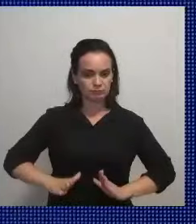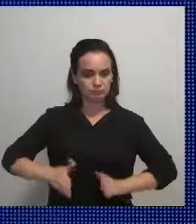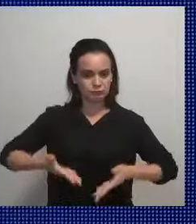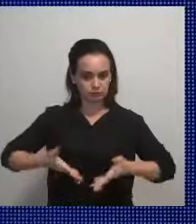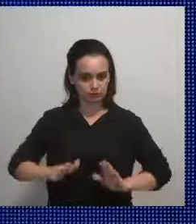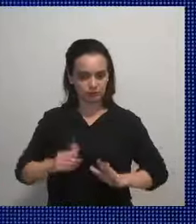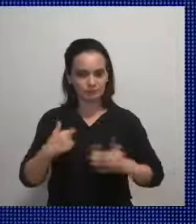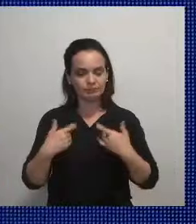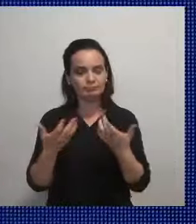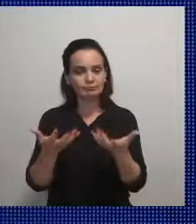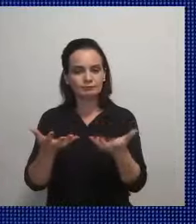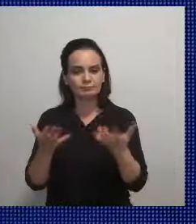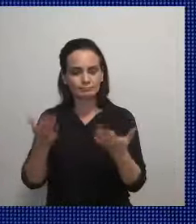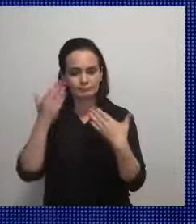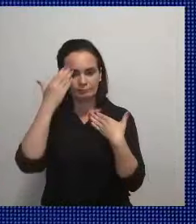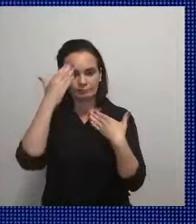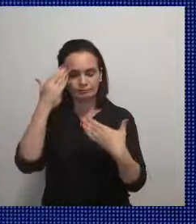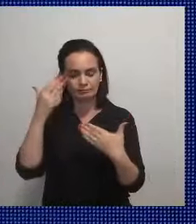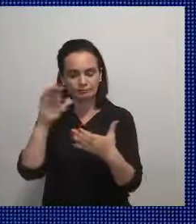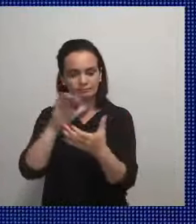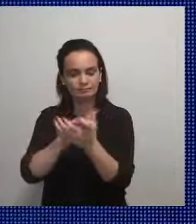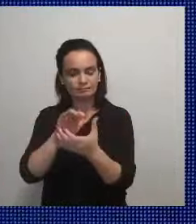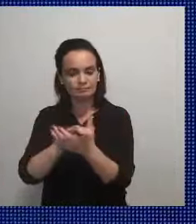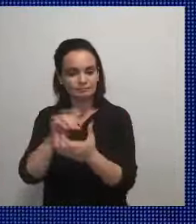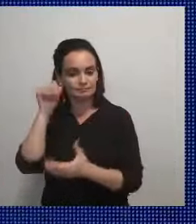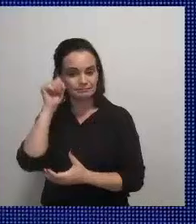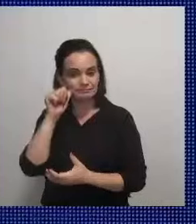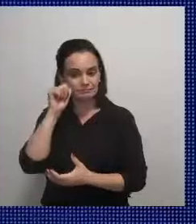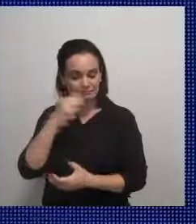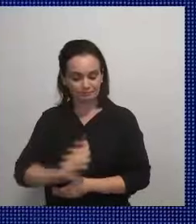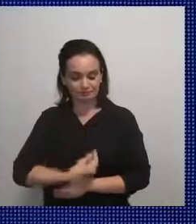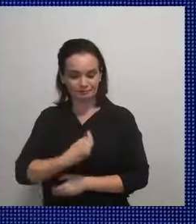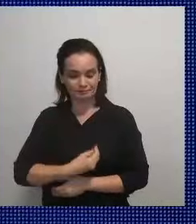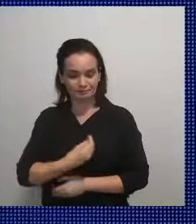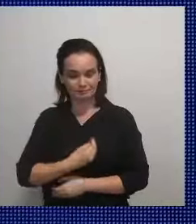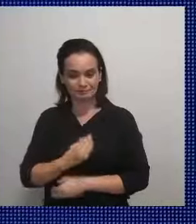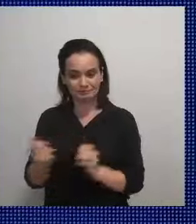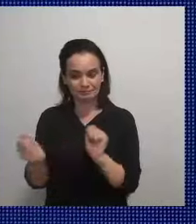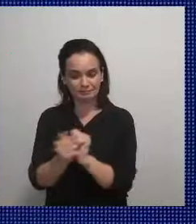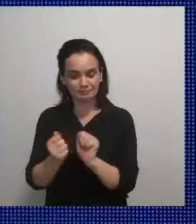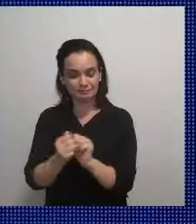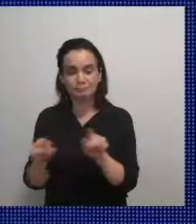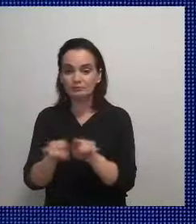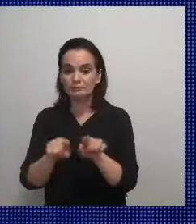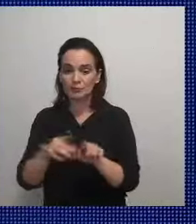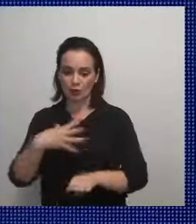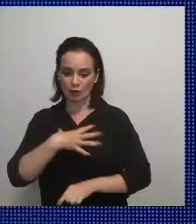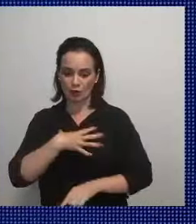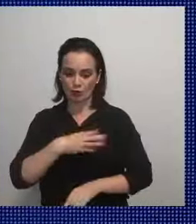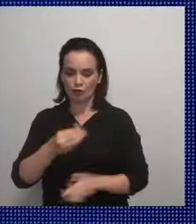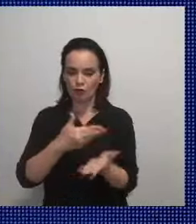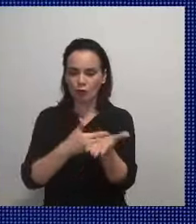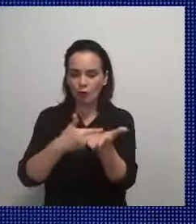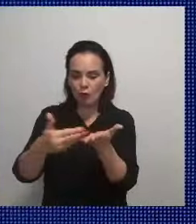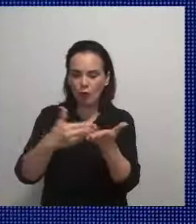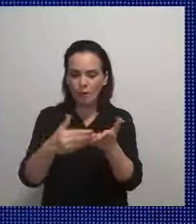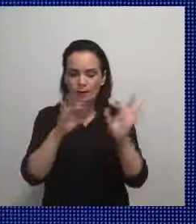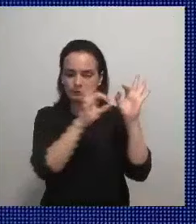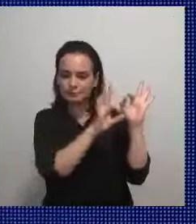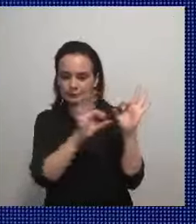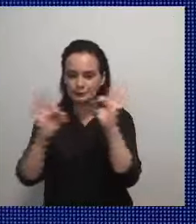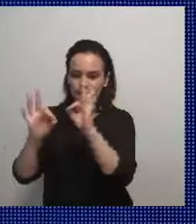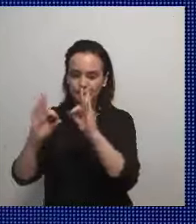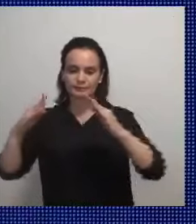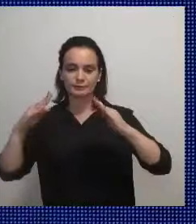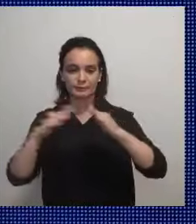Inclusive, eu quero aqui agradecer a minha esposa que está aqui comigo hoje. Veio aqui, meus filhos que com certeza começaram a assistir esse debate lá em casa.